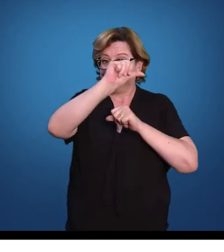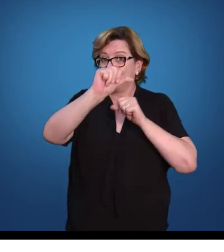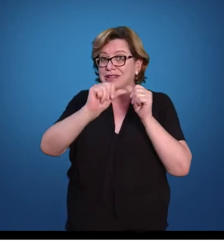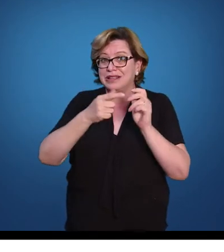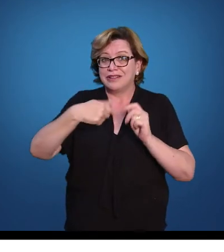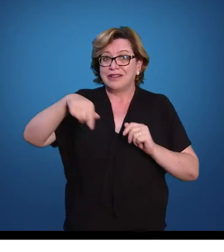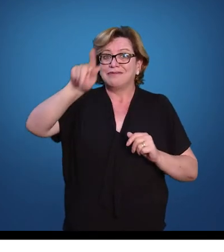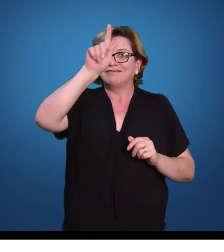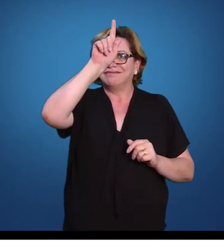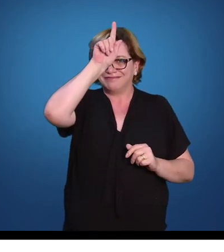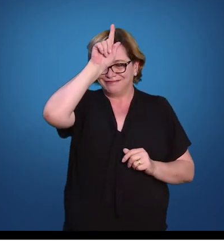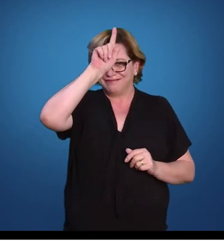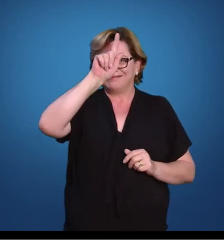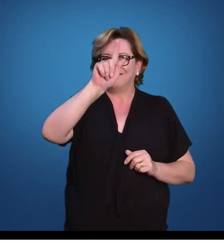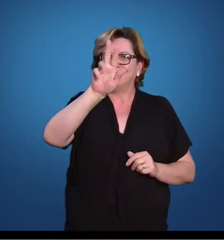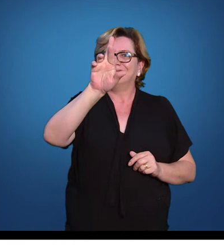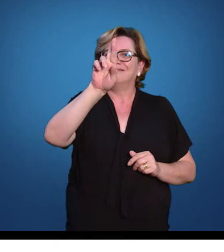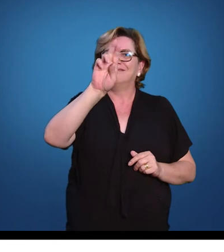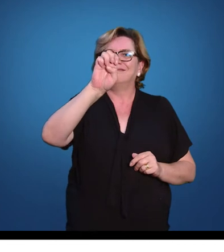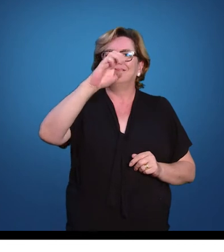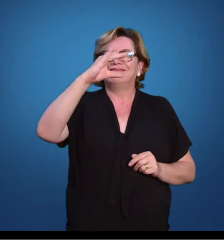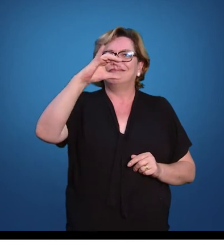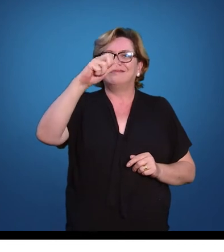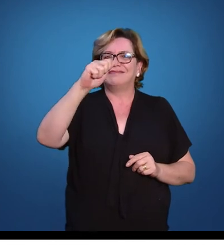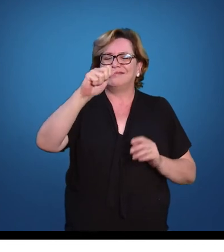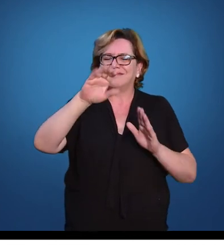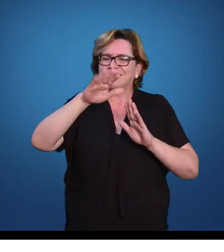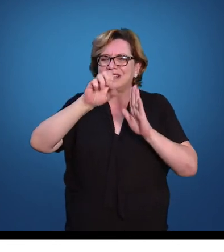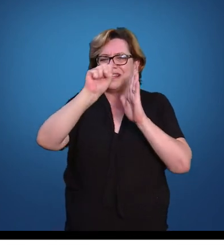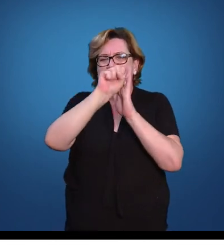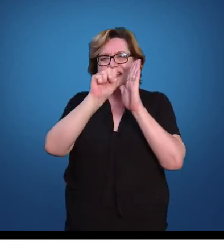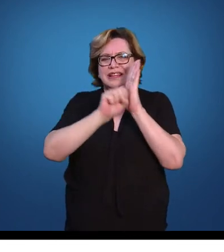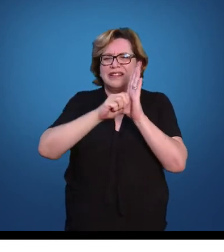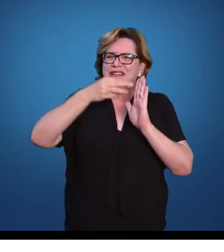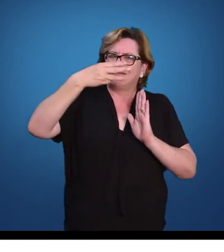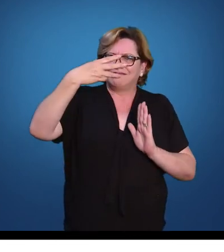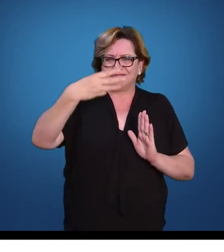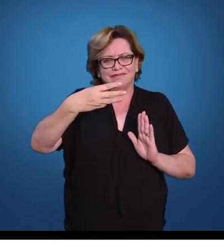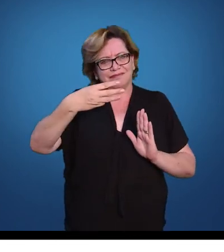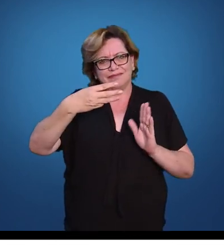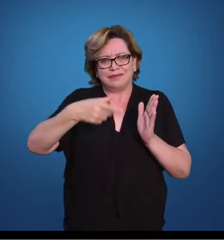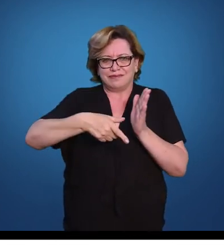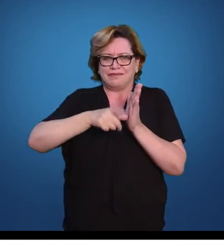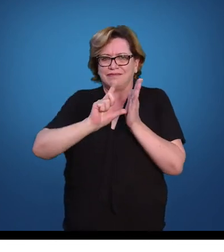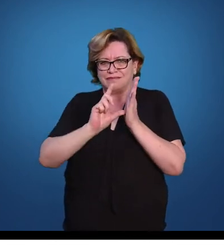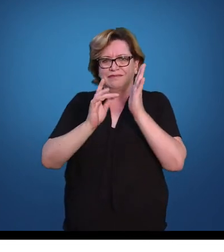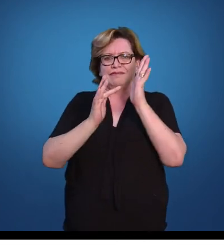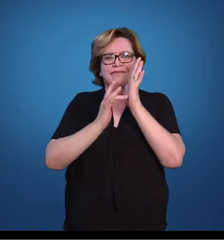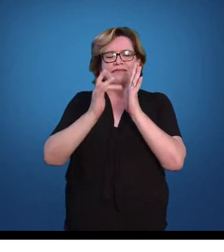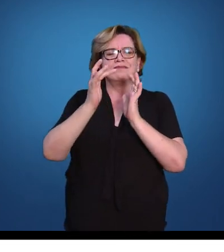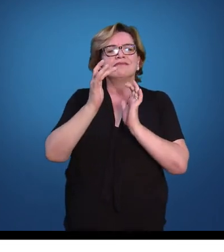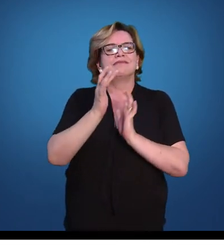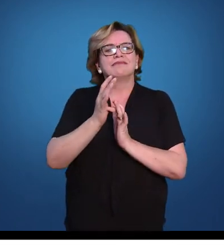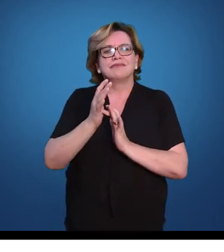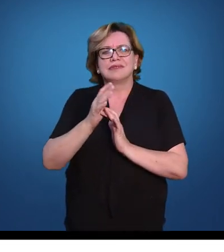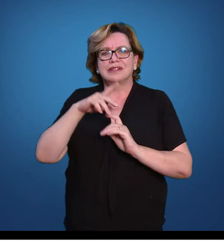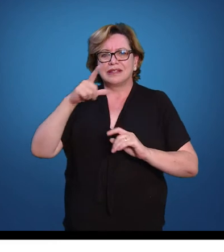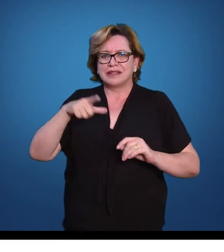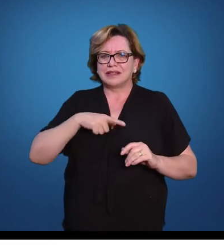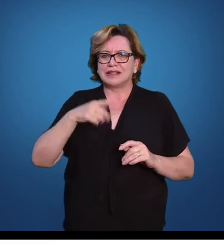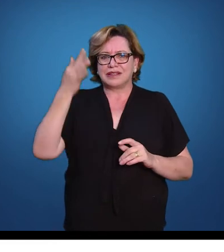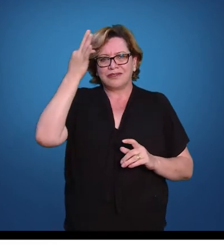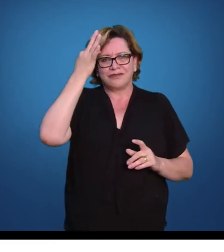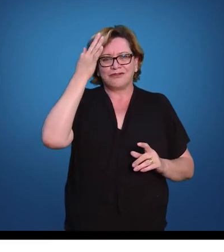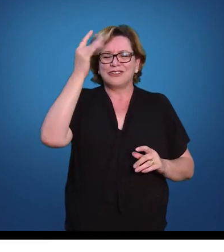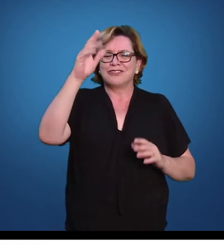direção à Grécia, antiga também, lá pelo século III, IV antes de Cristo, nós vamos encontrar os filósofos, os